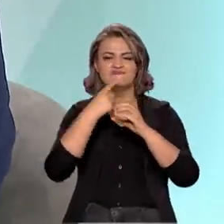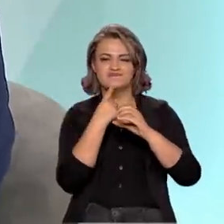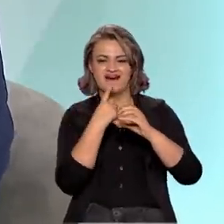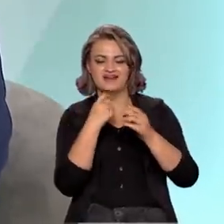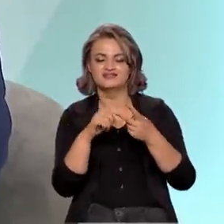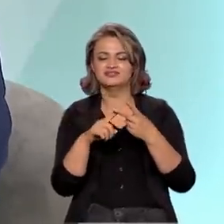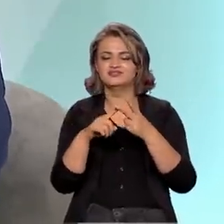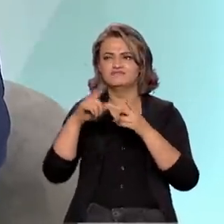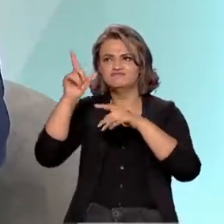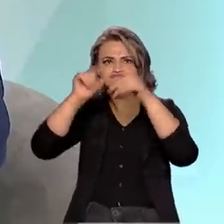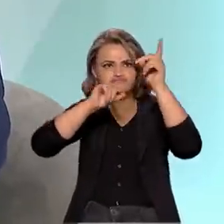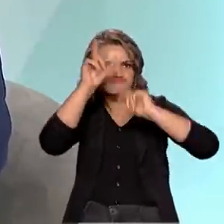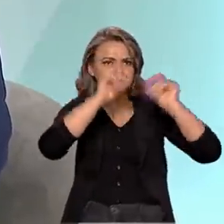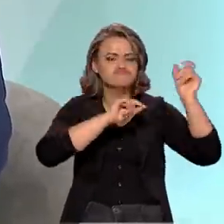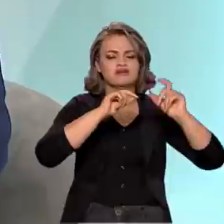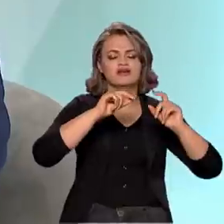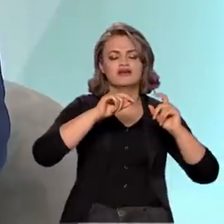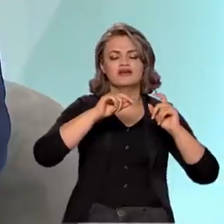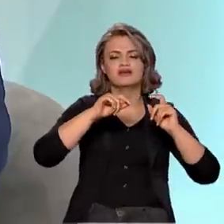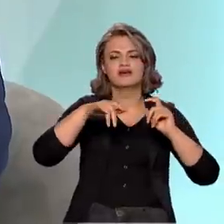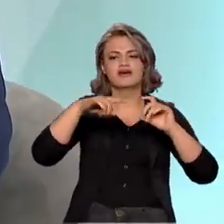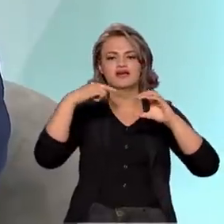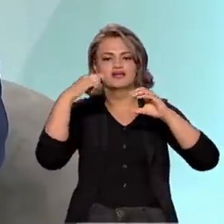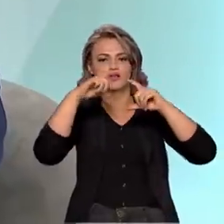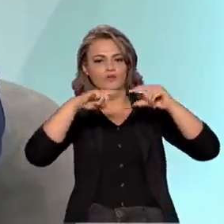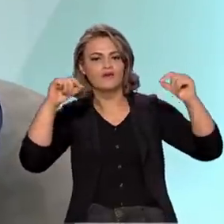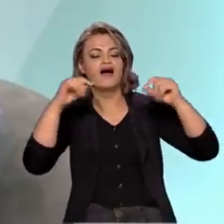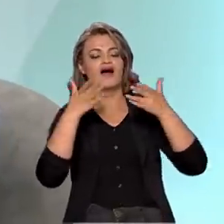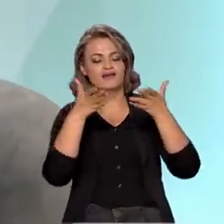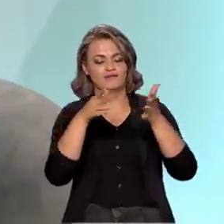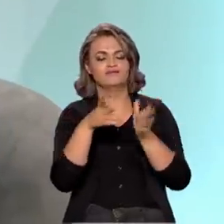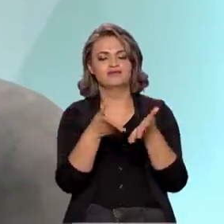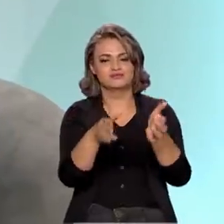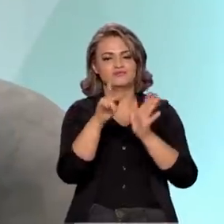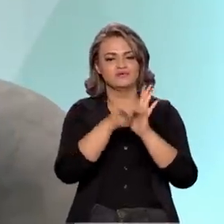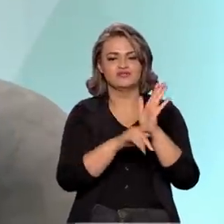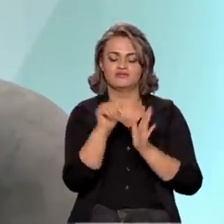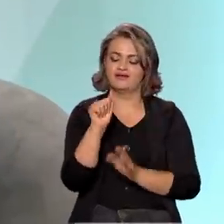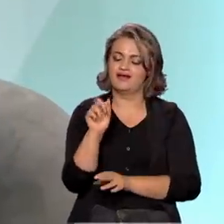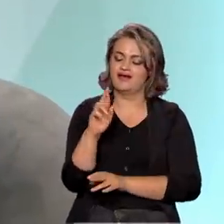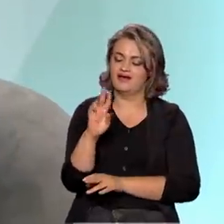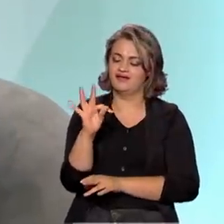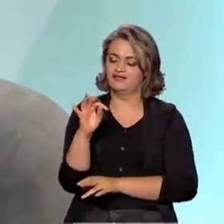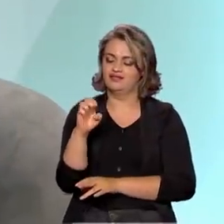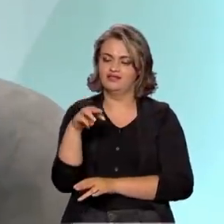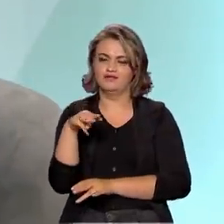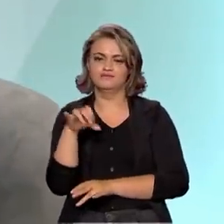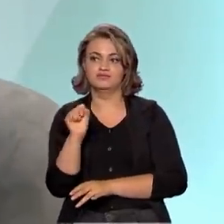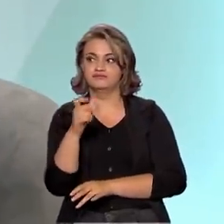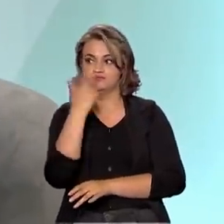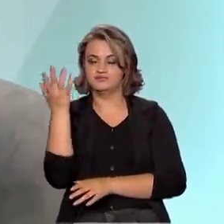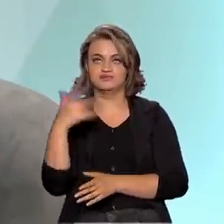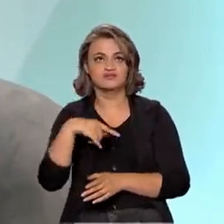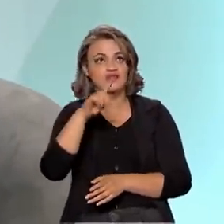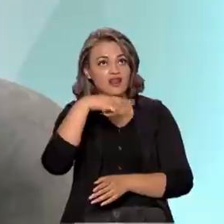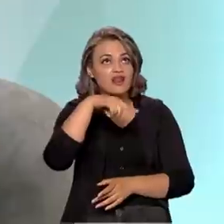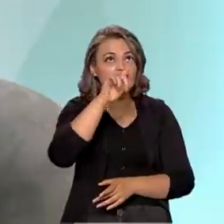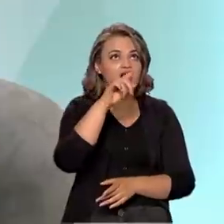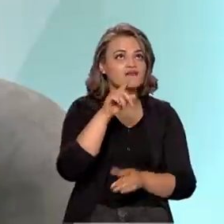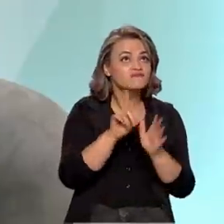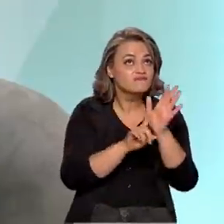asteroides, estação espacial em torno de lua, aí entra o Artemis. O Artemis, ele vê esse outro